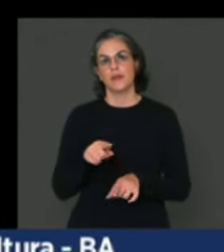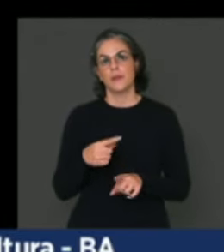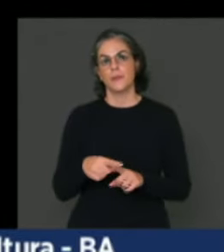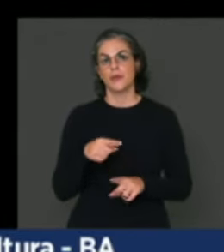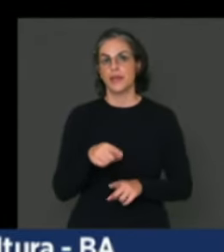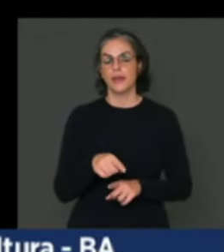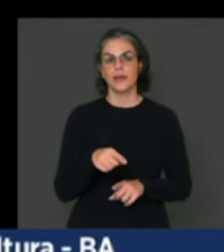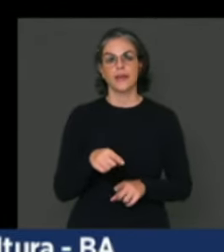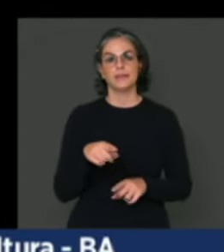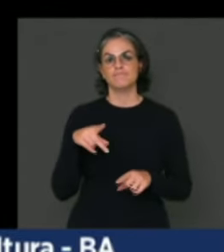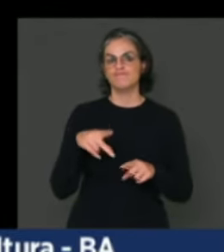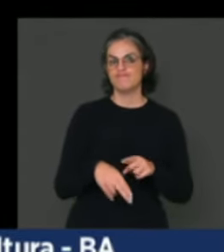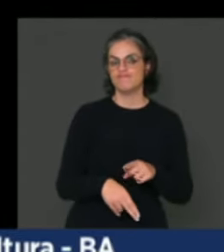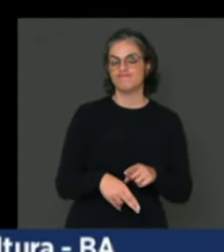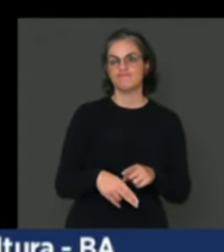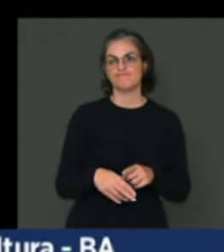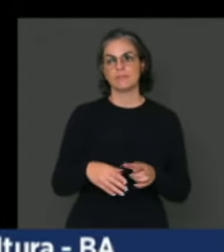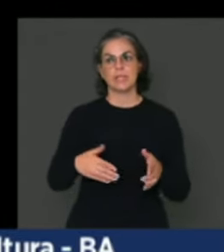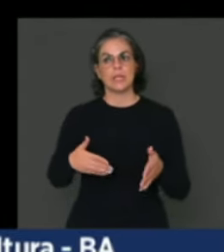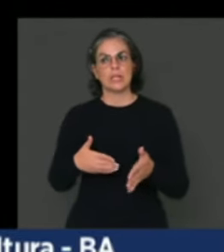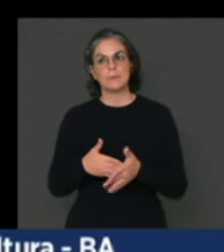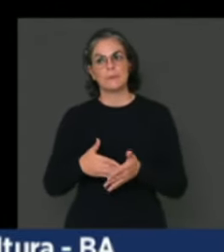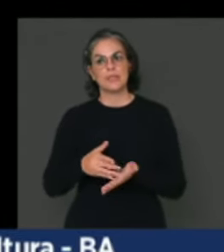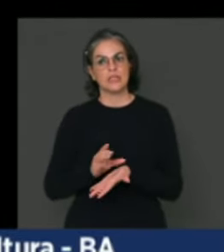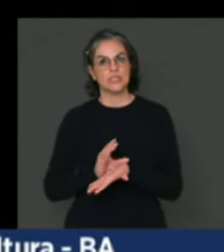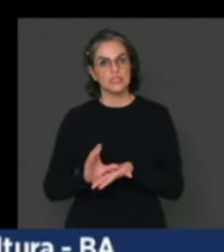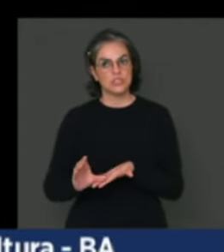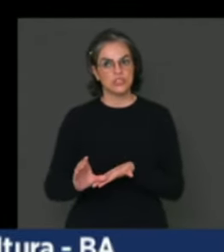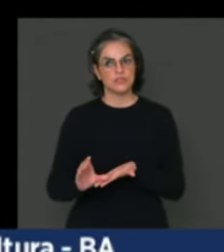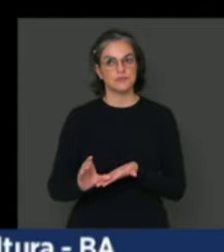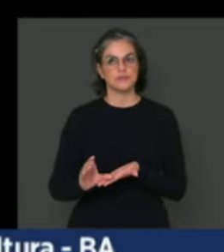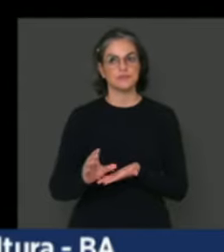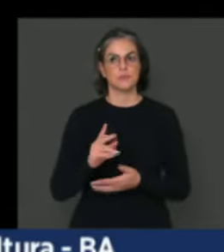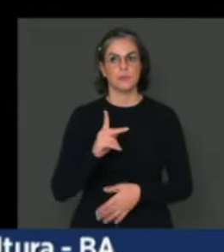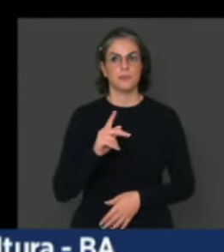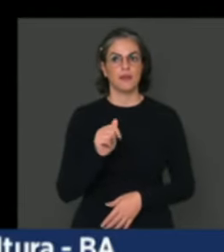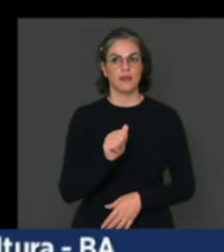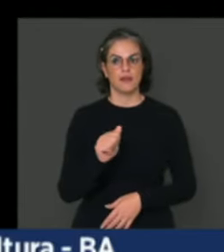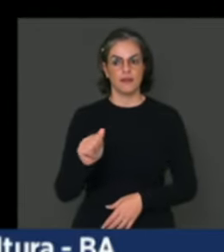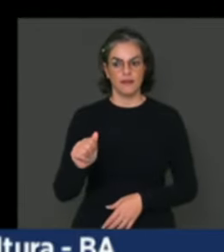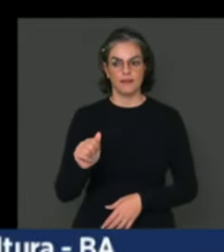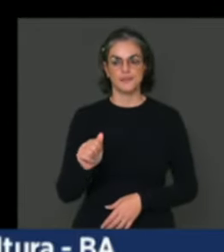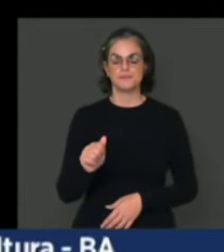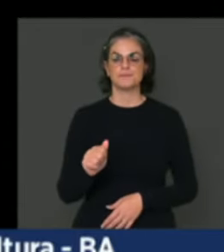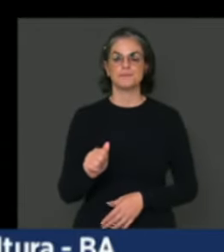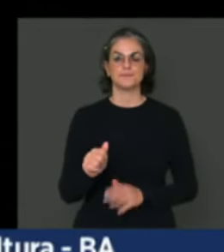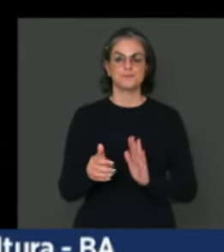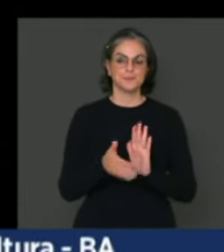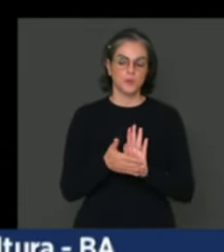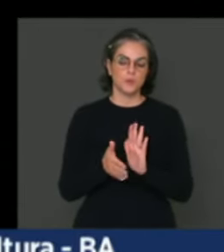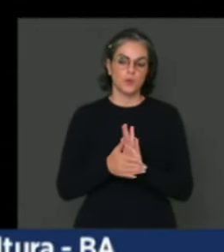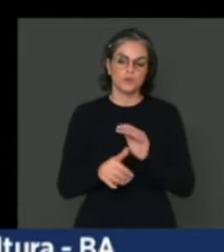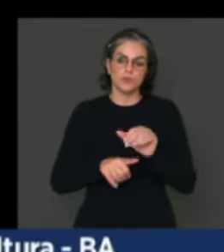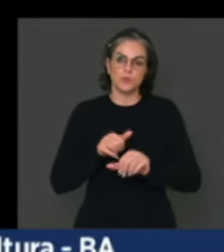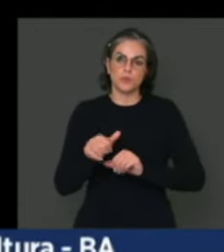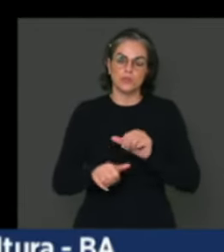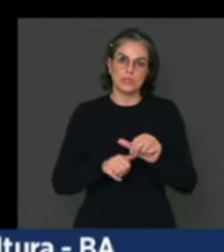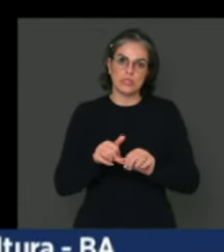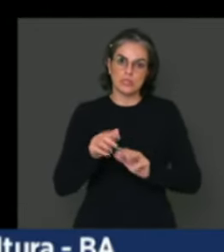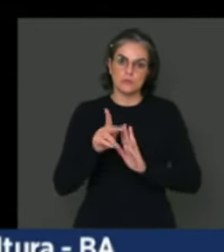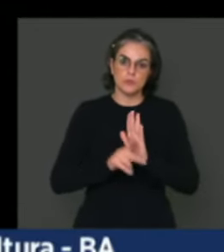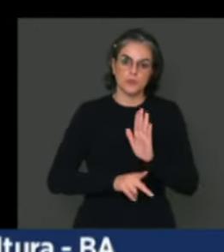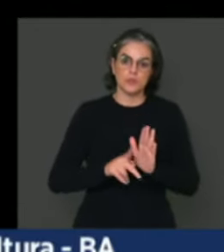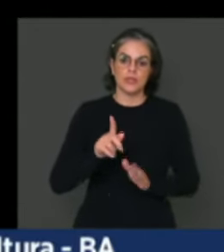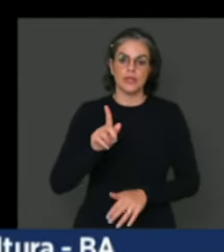limitação no aporte do recurso também do PNAE, As propostas de mudança no garantia SAB. São